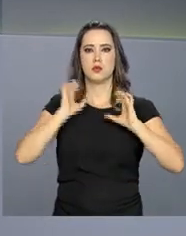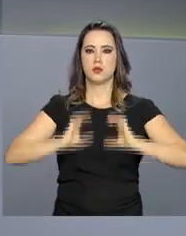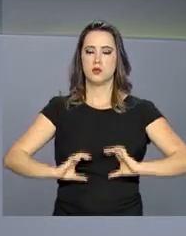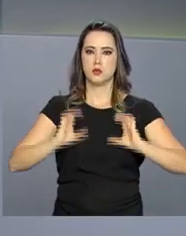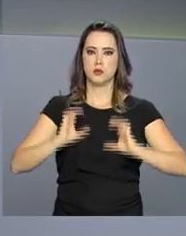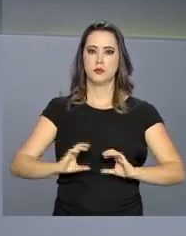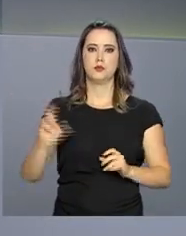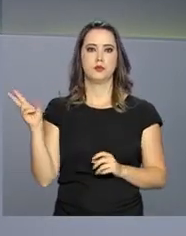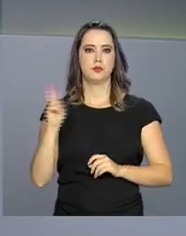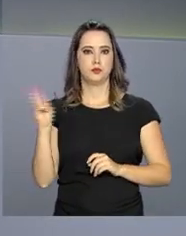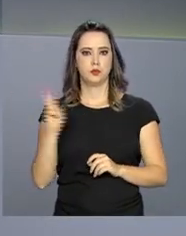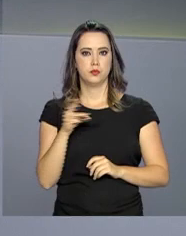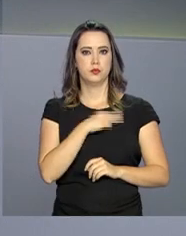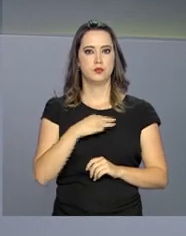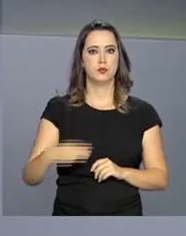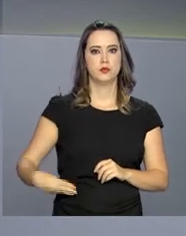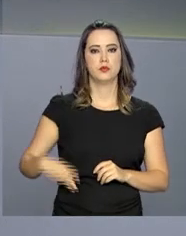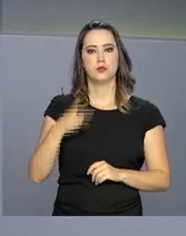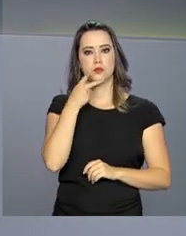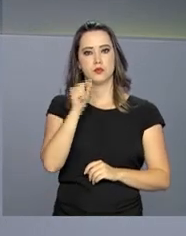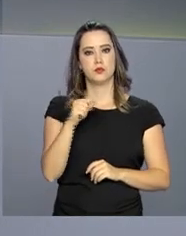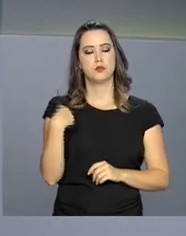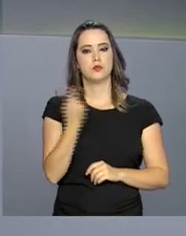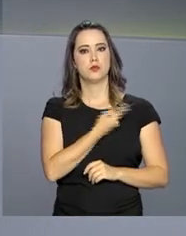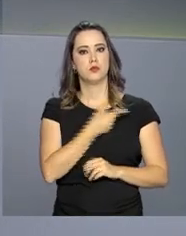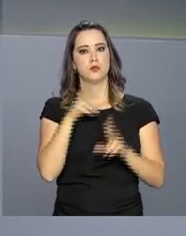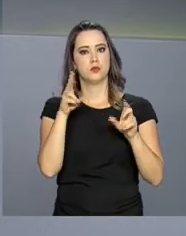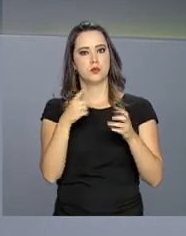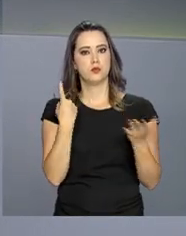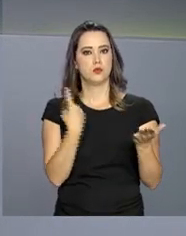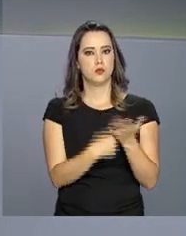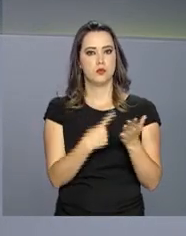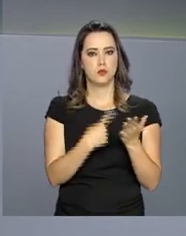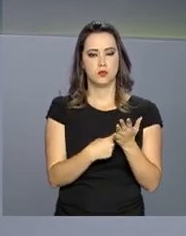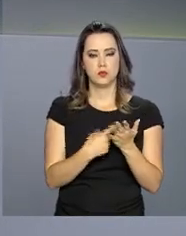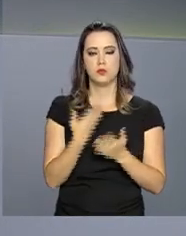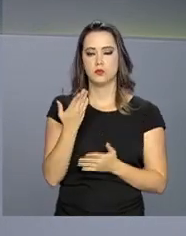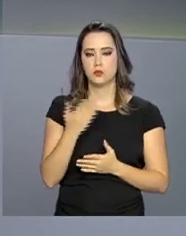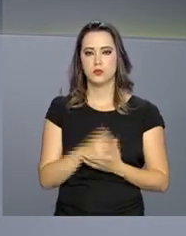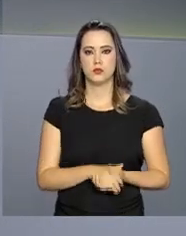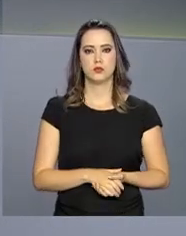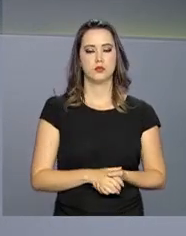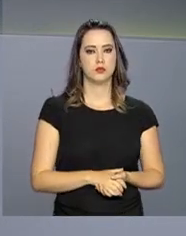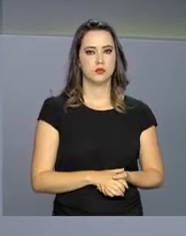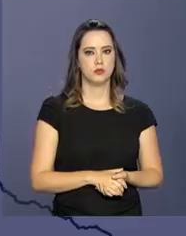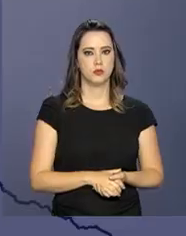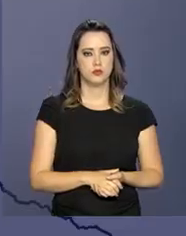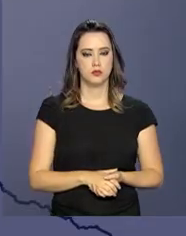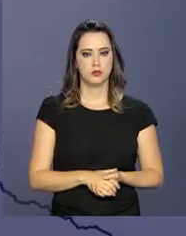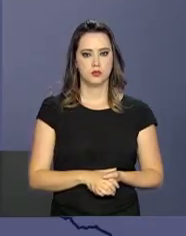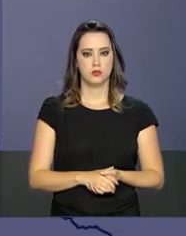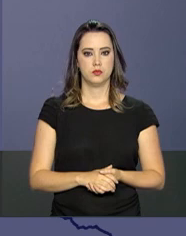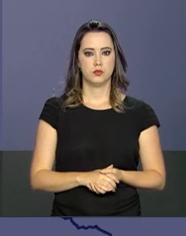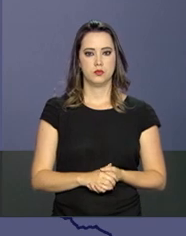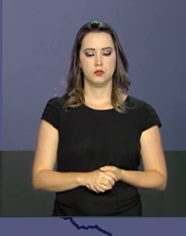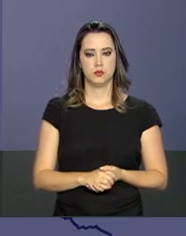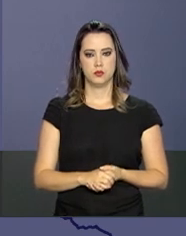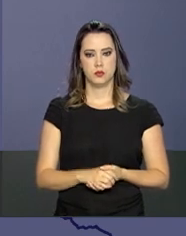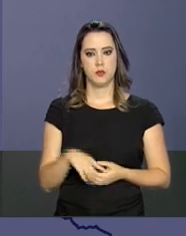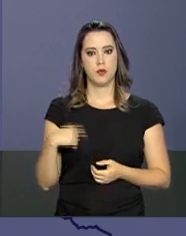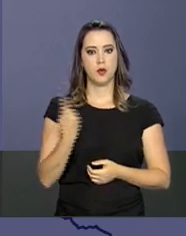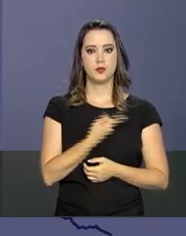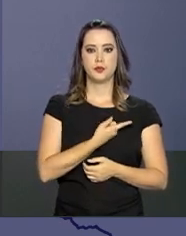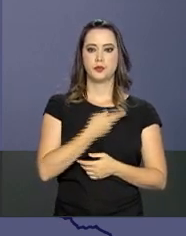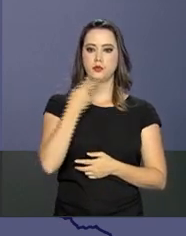venezuelanos. O ministro Jugman falou com a gente sobre essa agenda na Colômbia. Nós